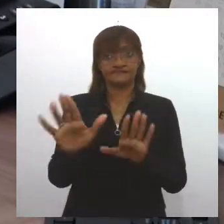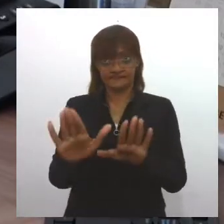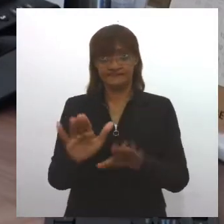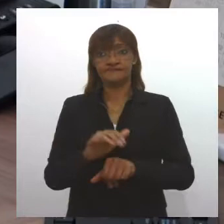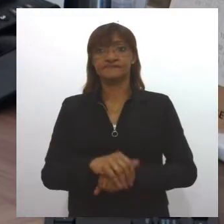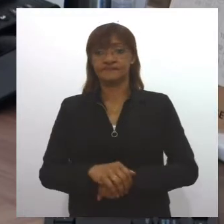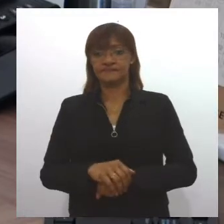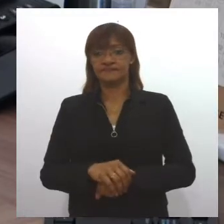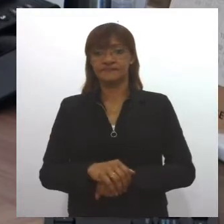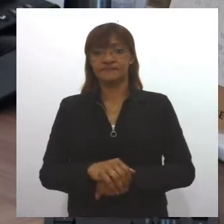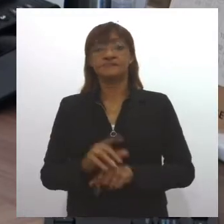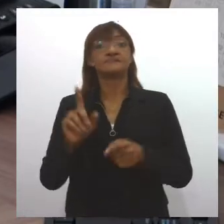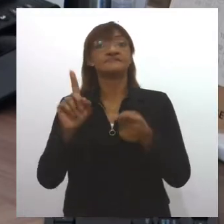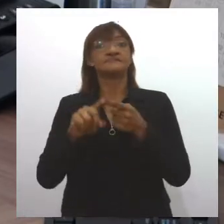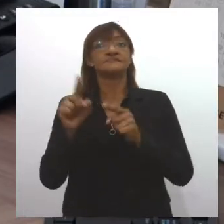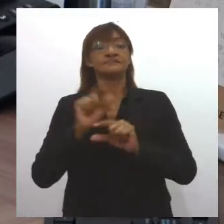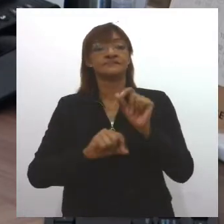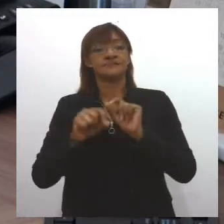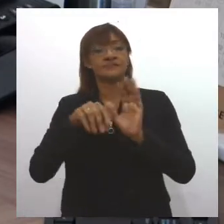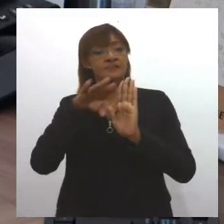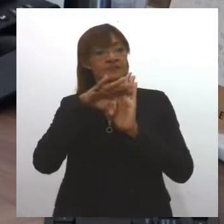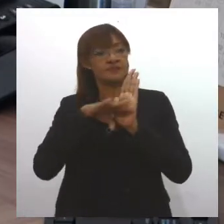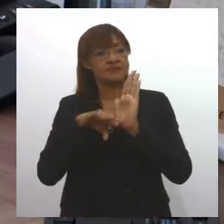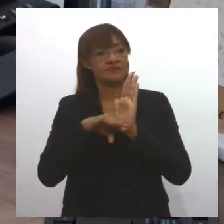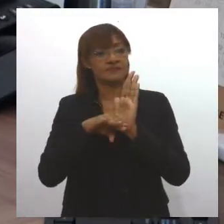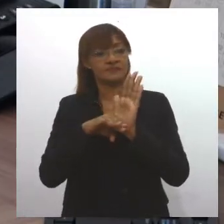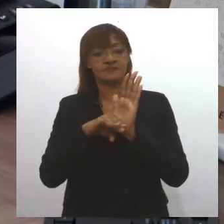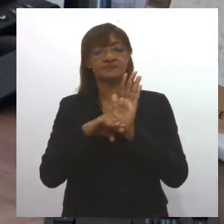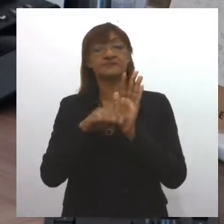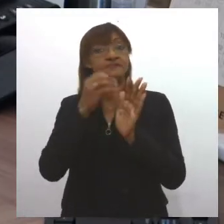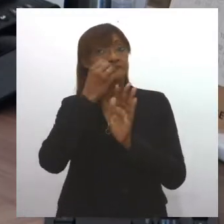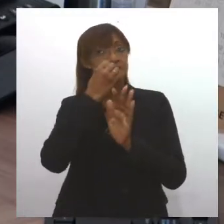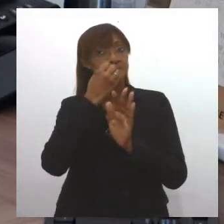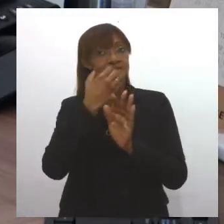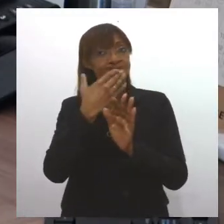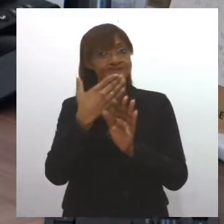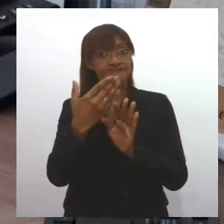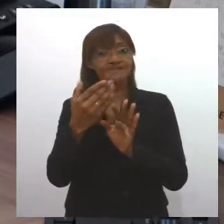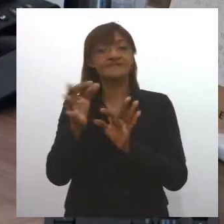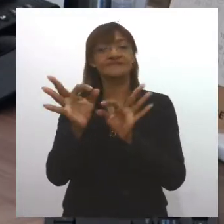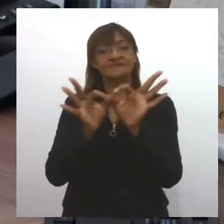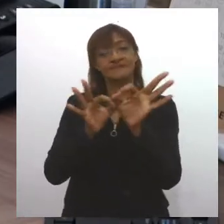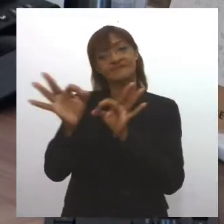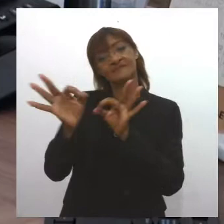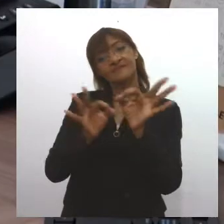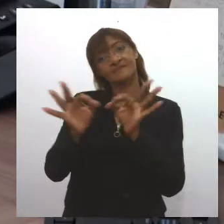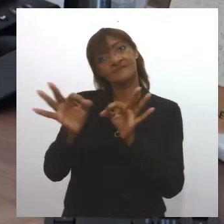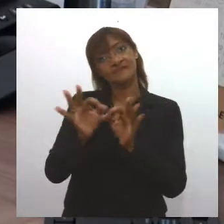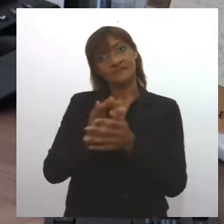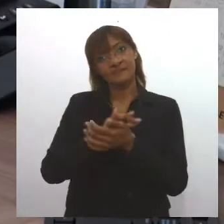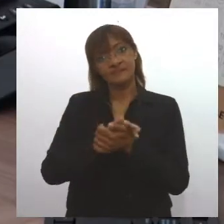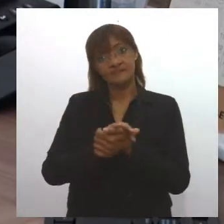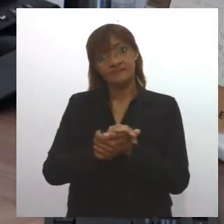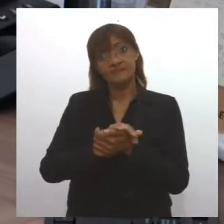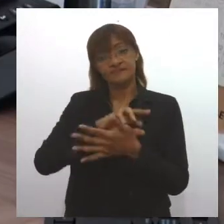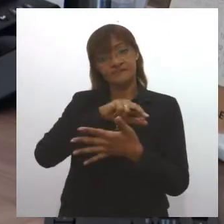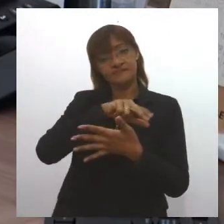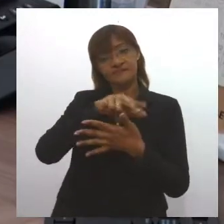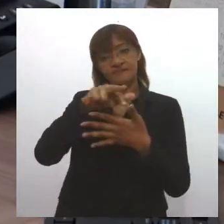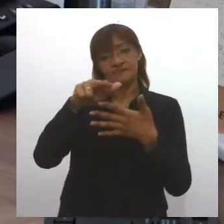Inclusive, um protocolo muito bem elogiado, muito bem feito e elogiado por vários